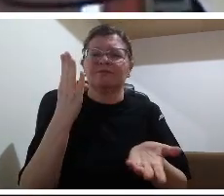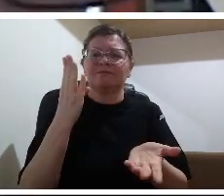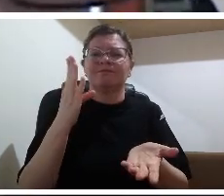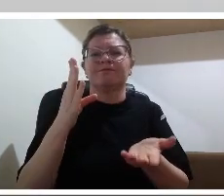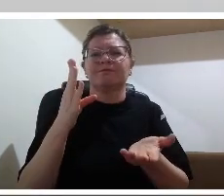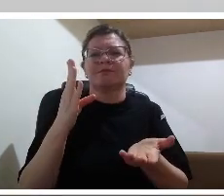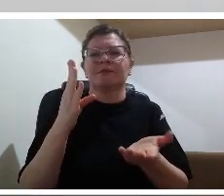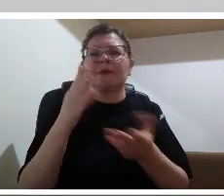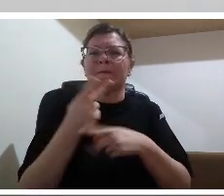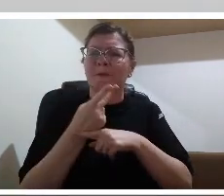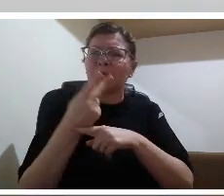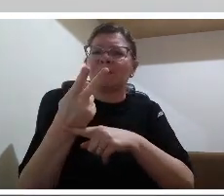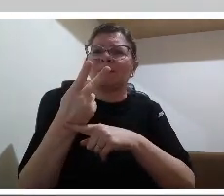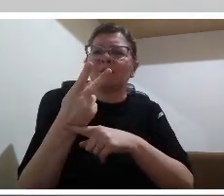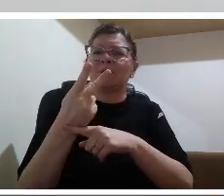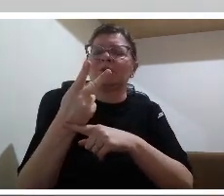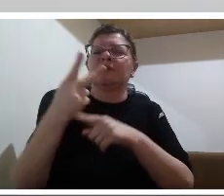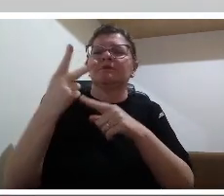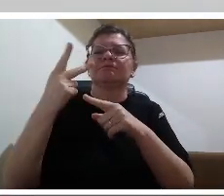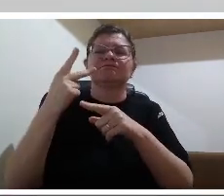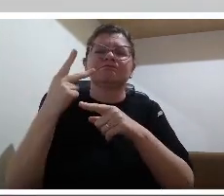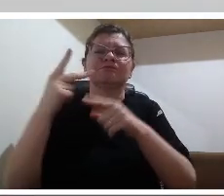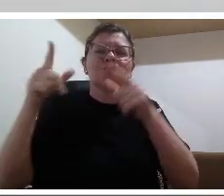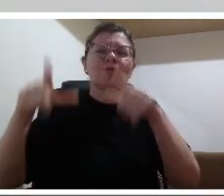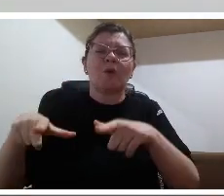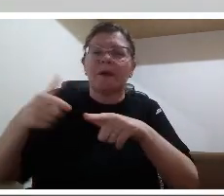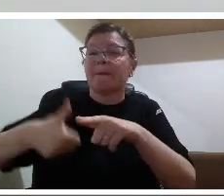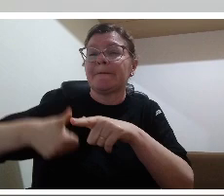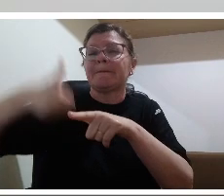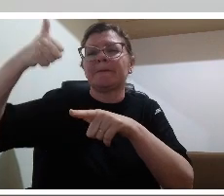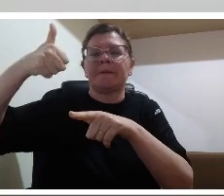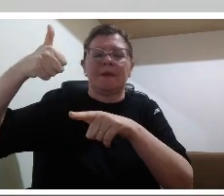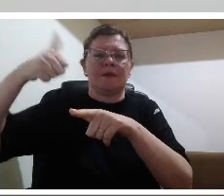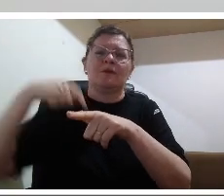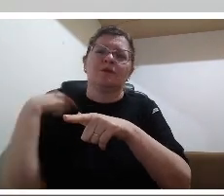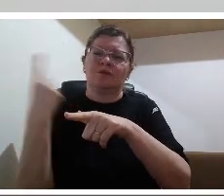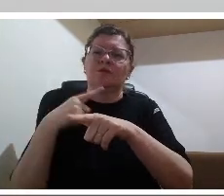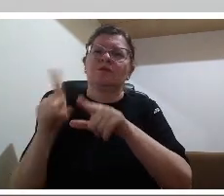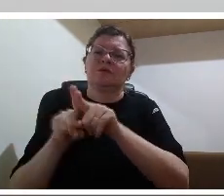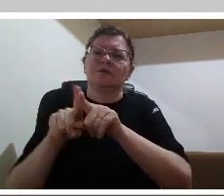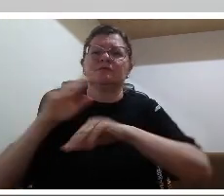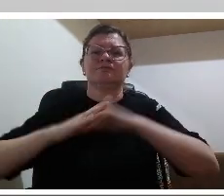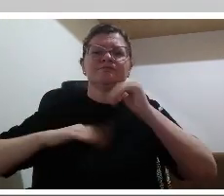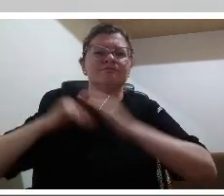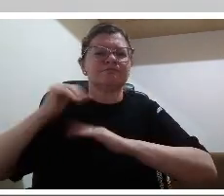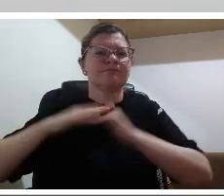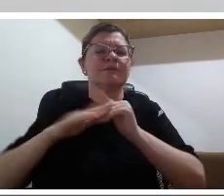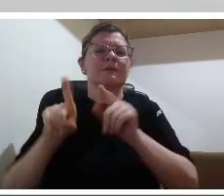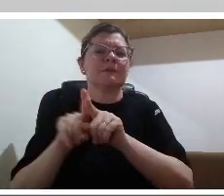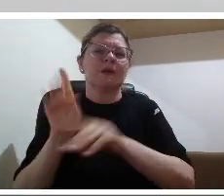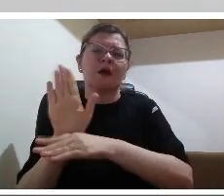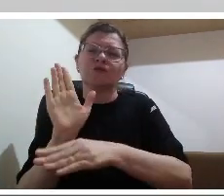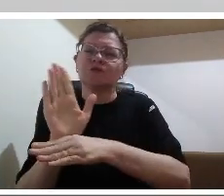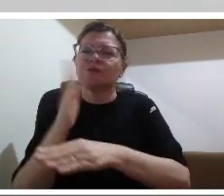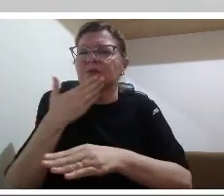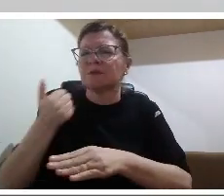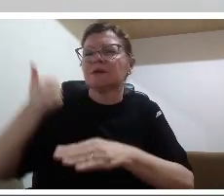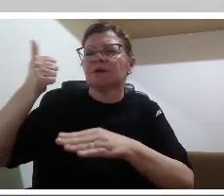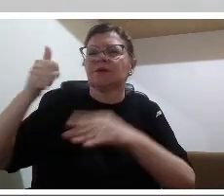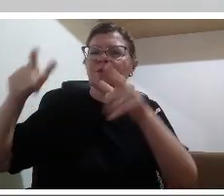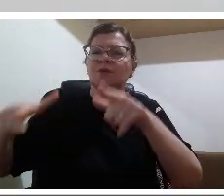mas o isolamento potencializou essas dificuldades então como que eu seleciono como que eu posso